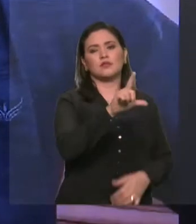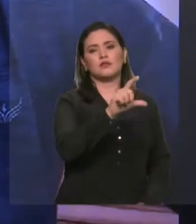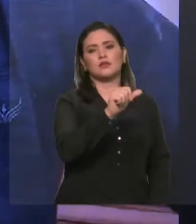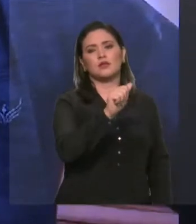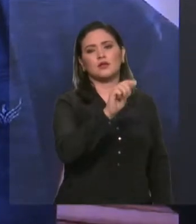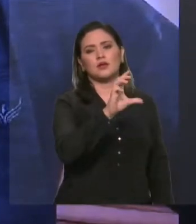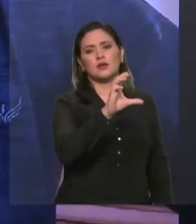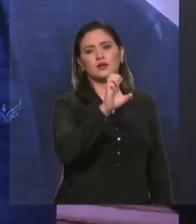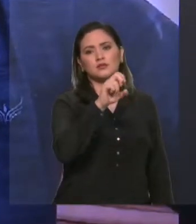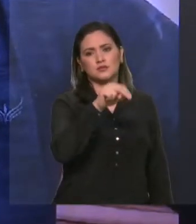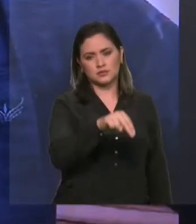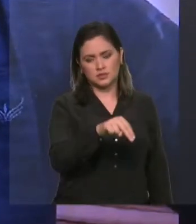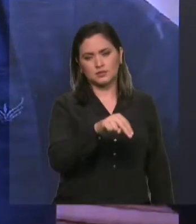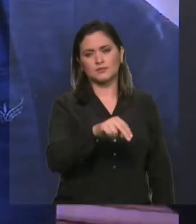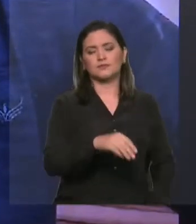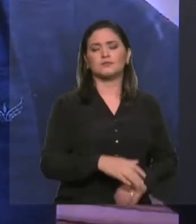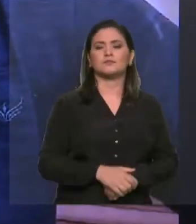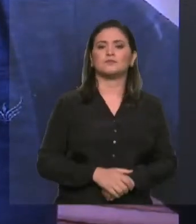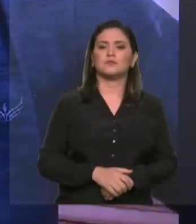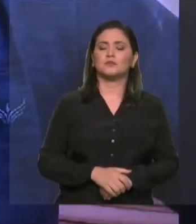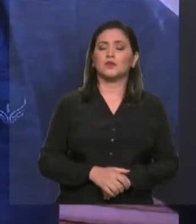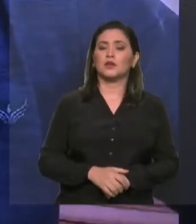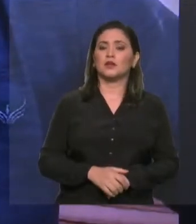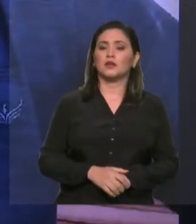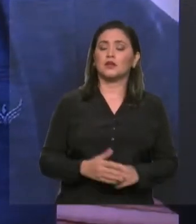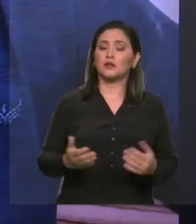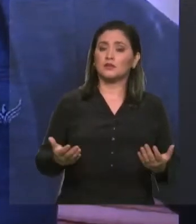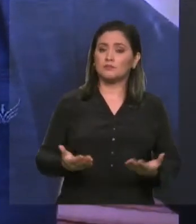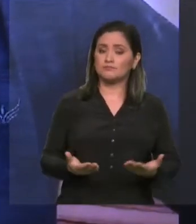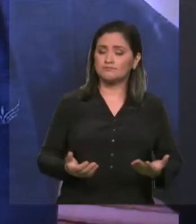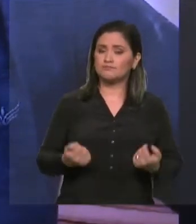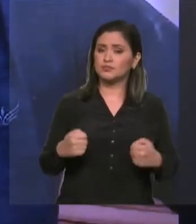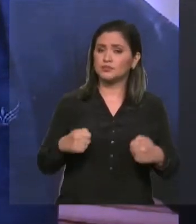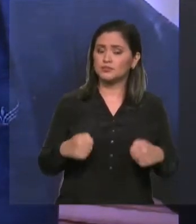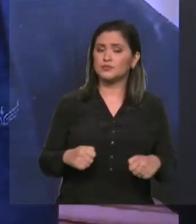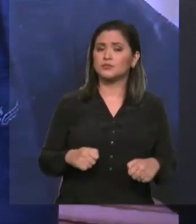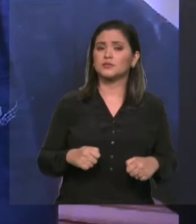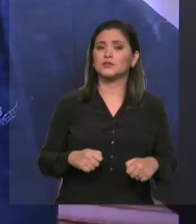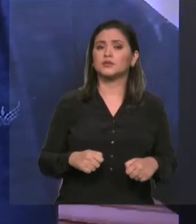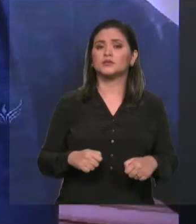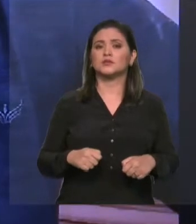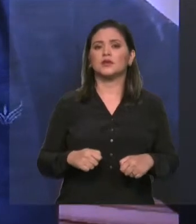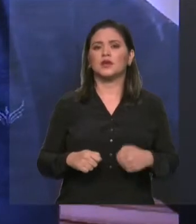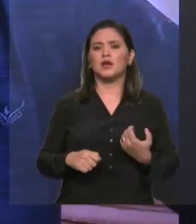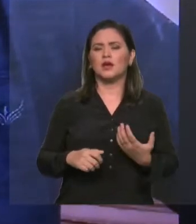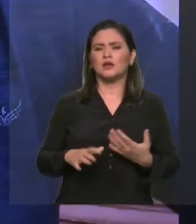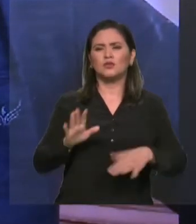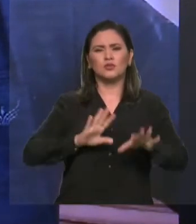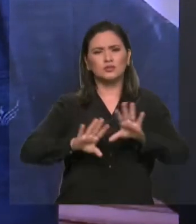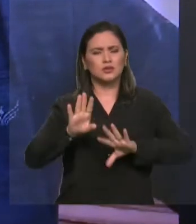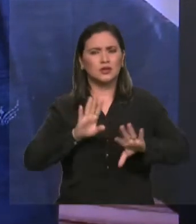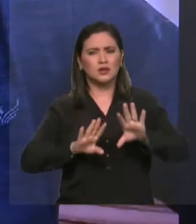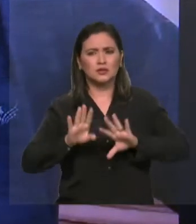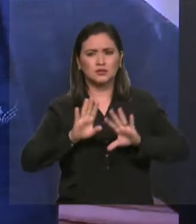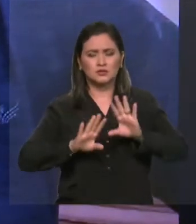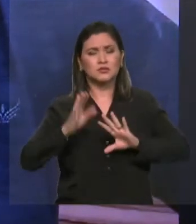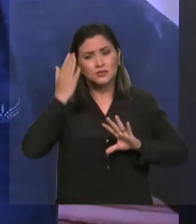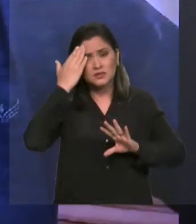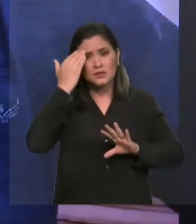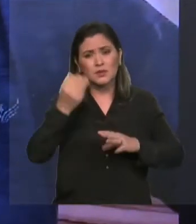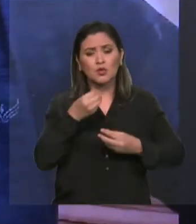melhor a propagação da doença no Estado do Maranhão. De forma que a gente pode até